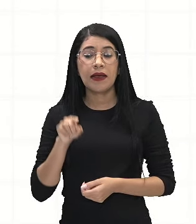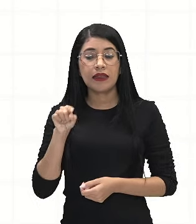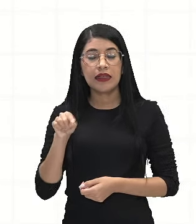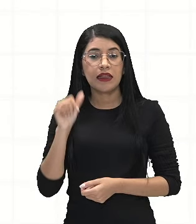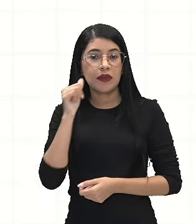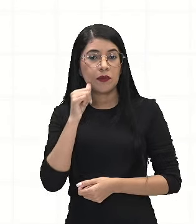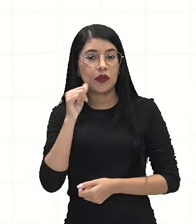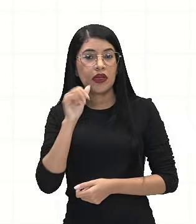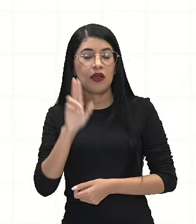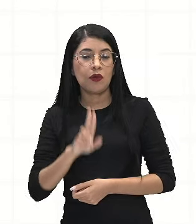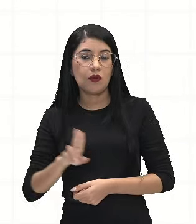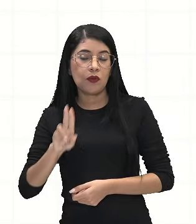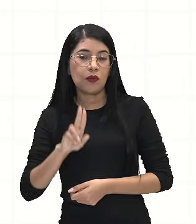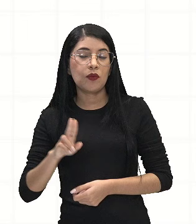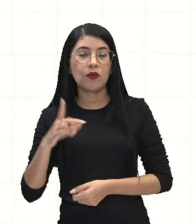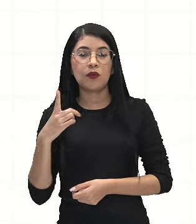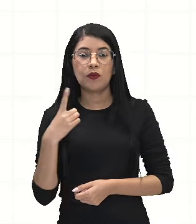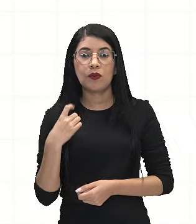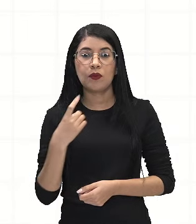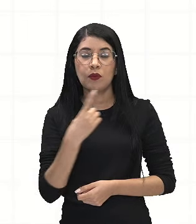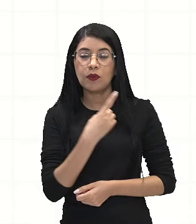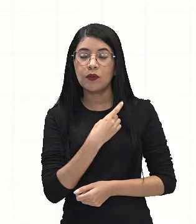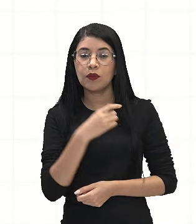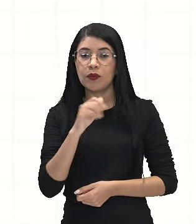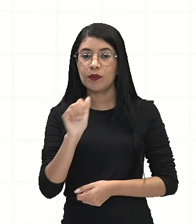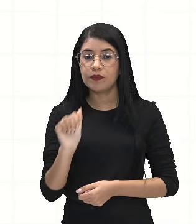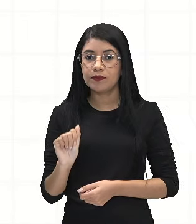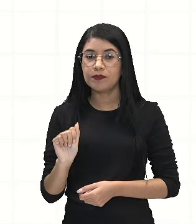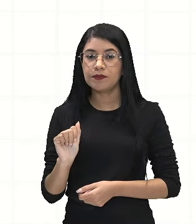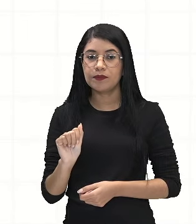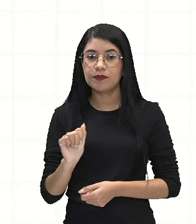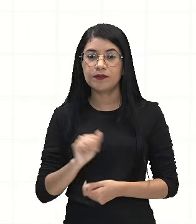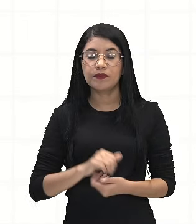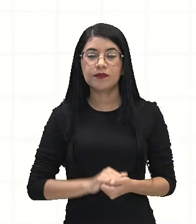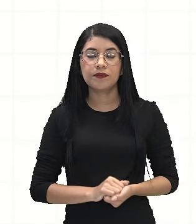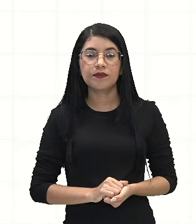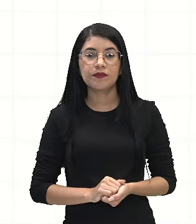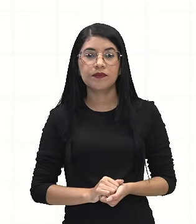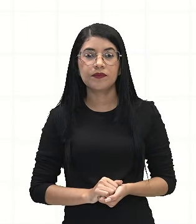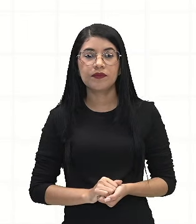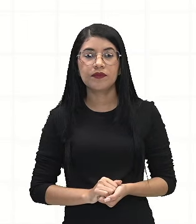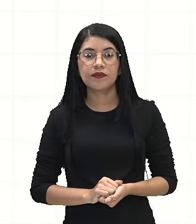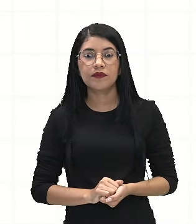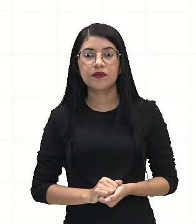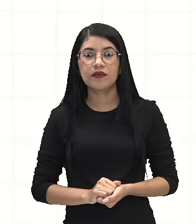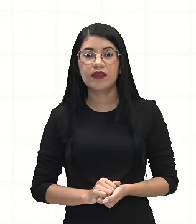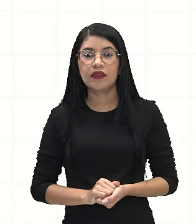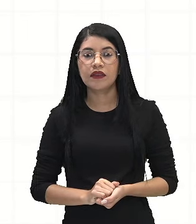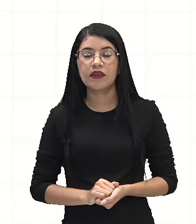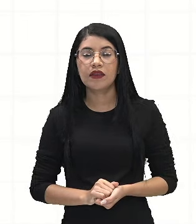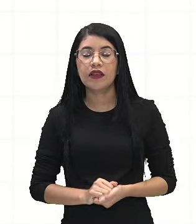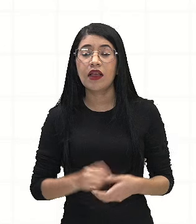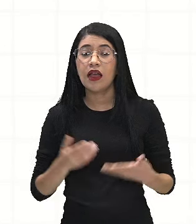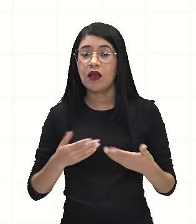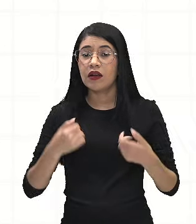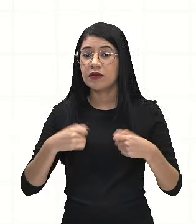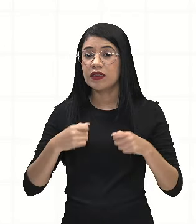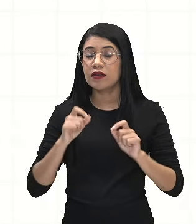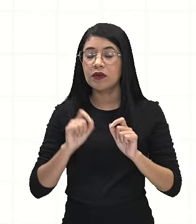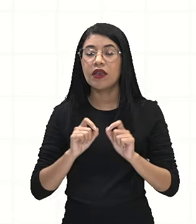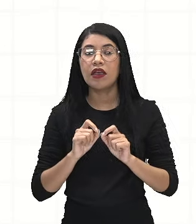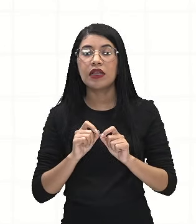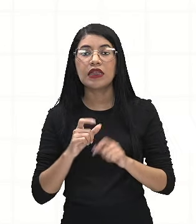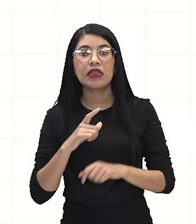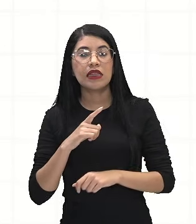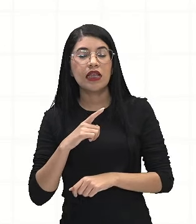que se trata de uma usuária do perfume A. Então, agora eu vou querer que seja mulher,